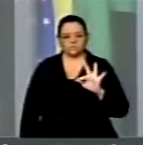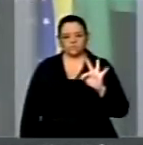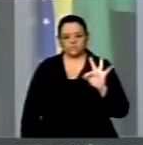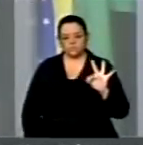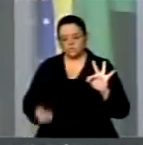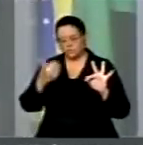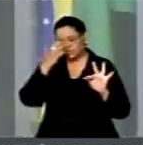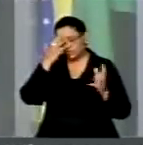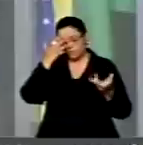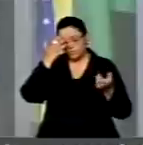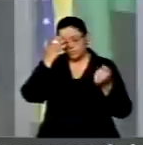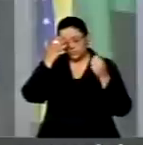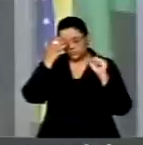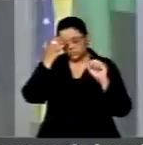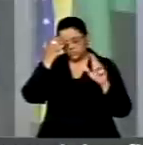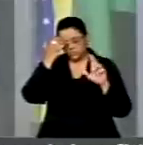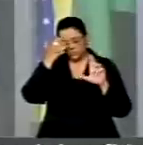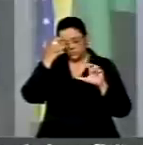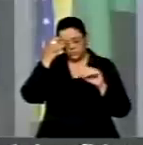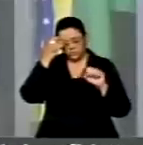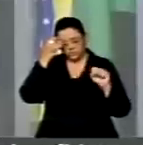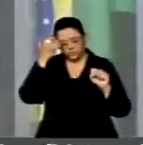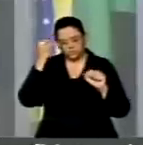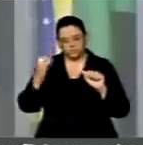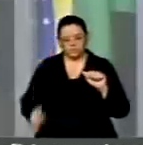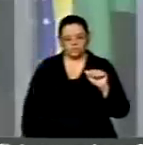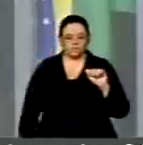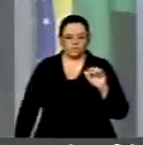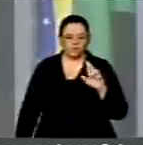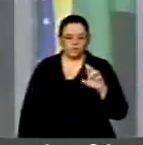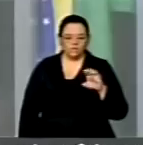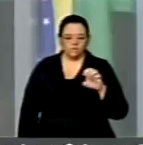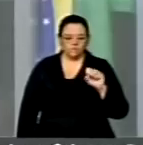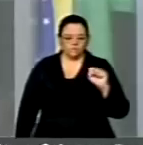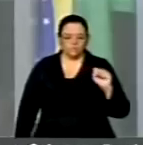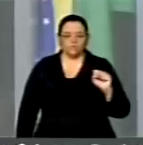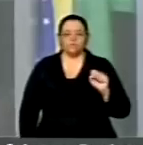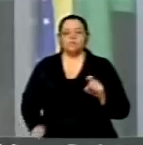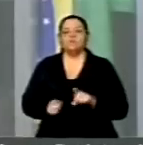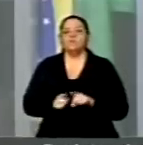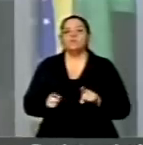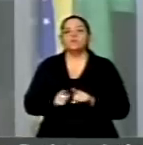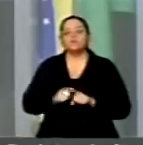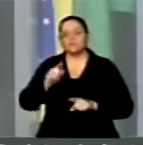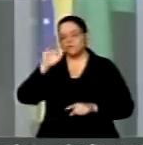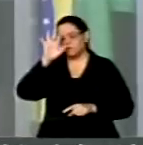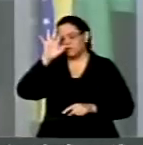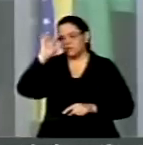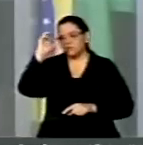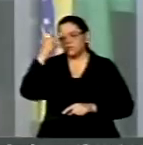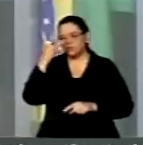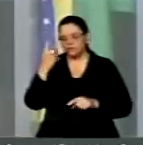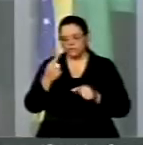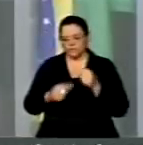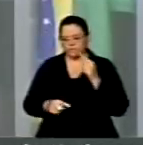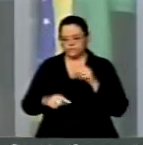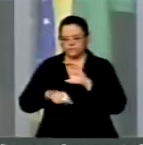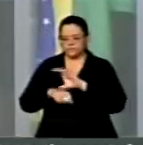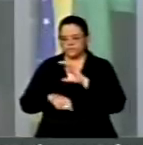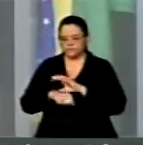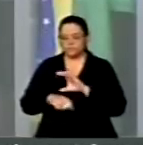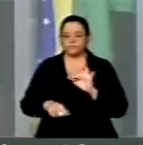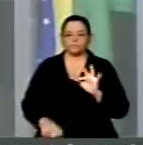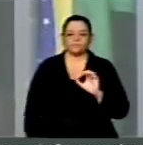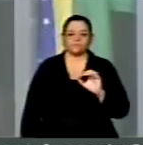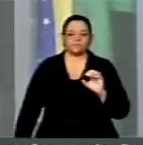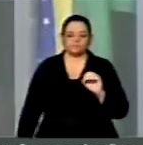ilustre Carlos Aires de Brito, também decidiu pela inconstitucionalidade formal